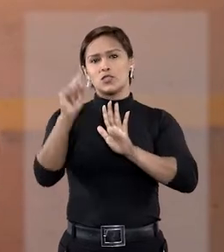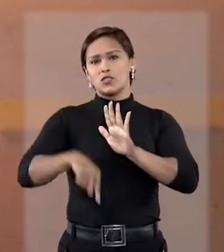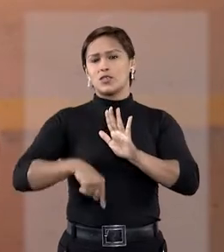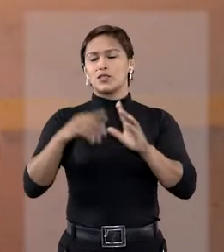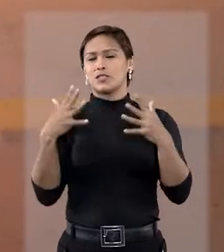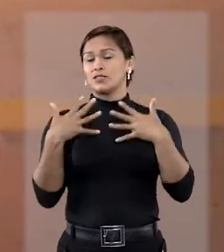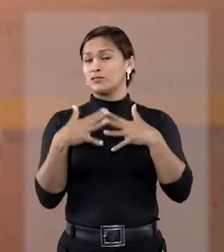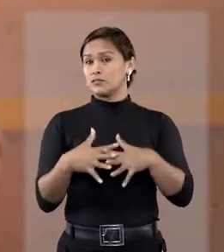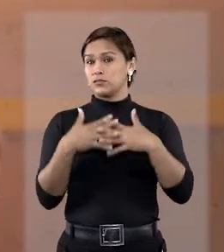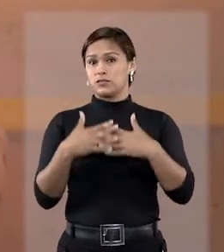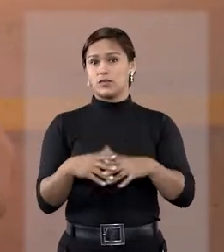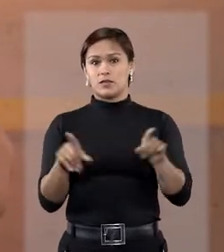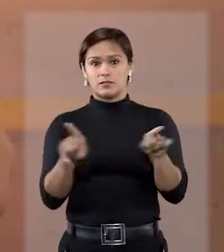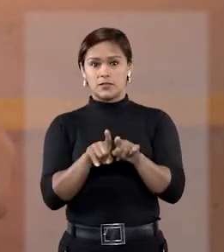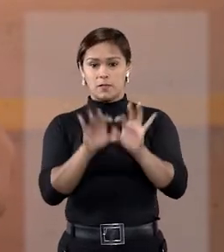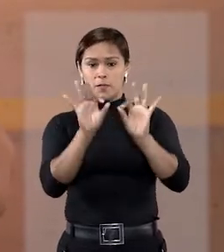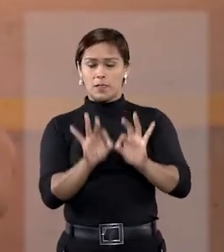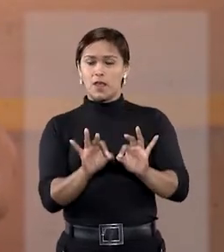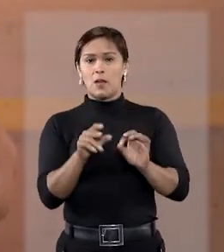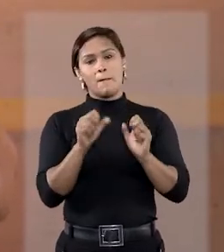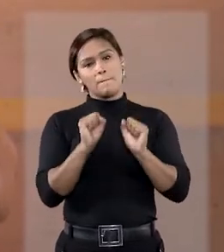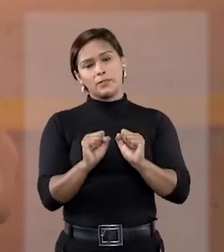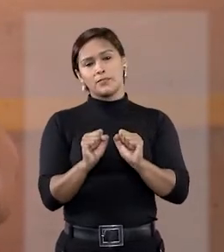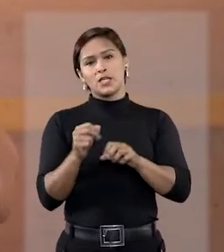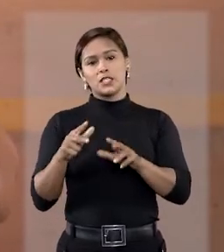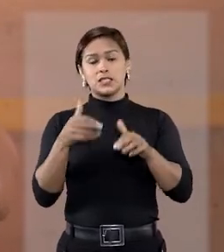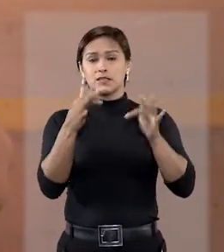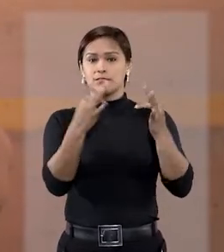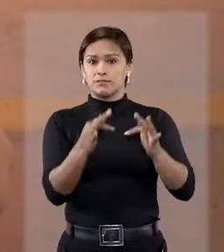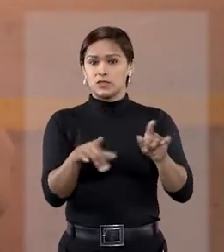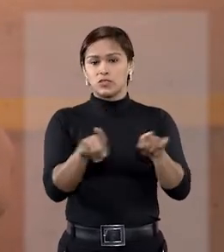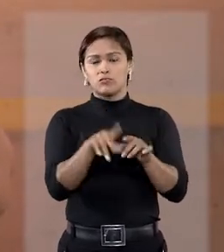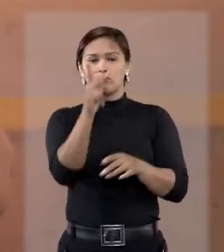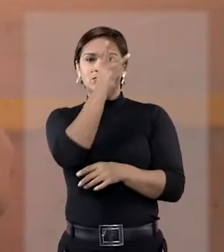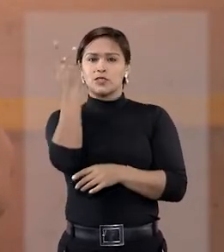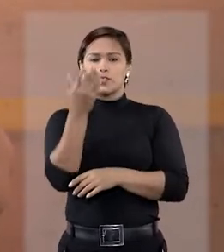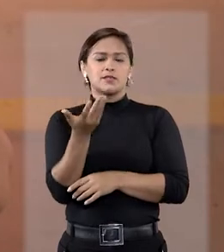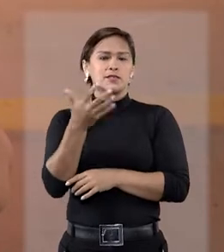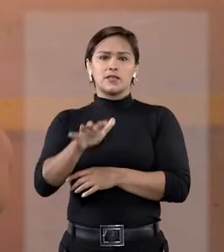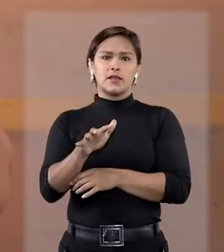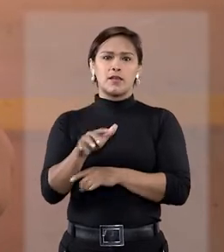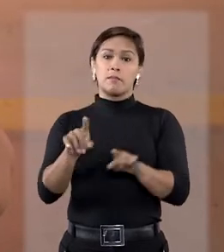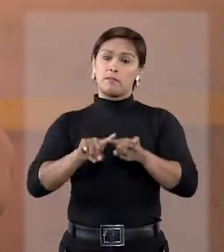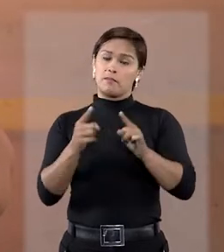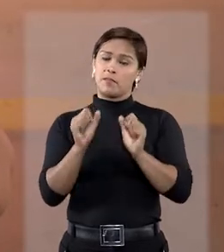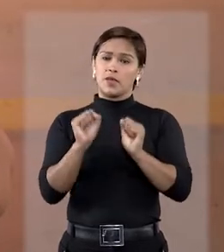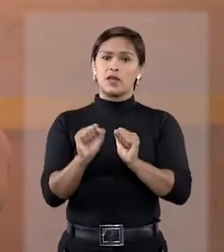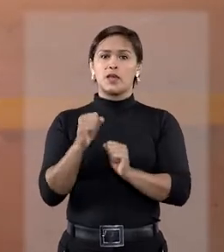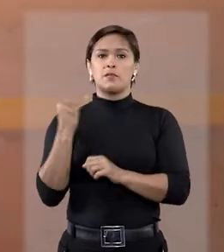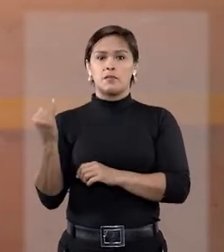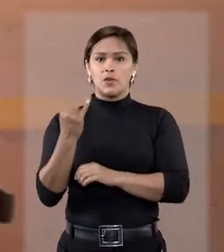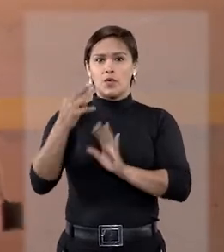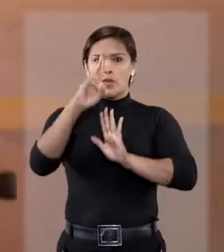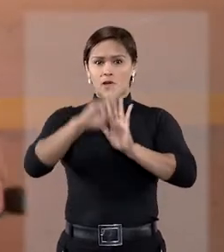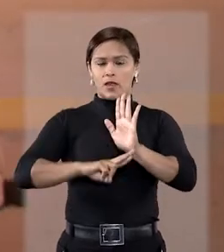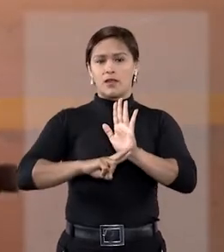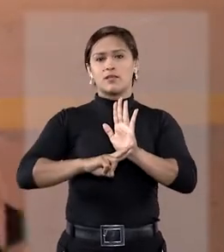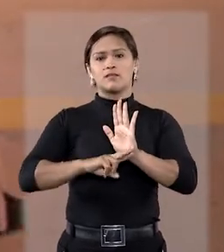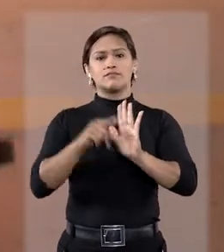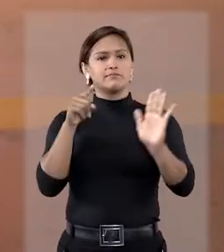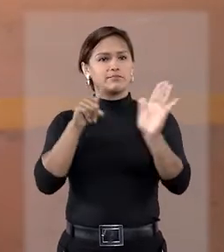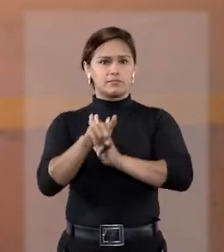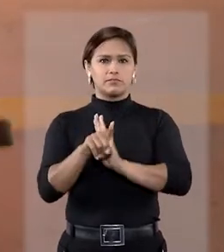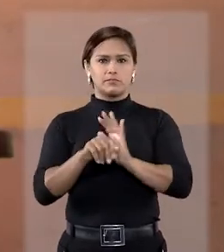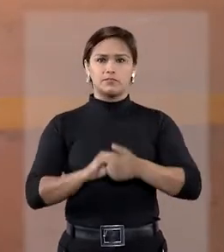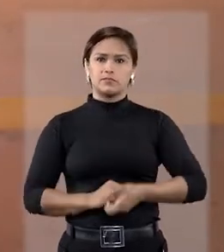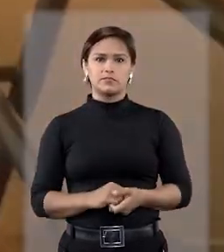pessoa, que isso é muito chato. Às vezes pode até machucar a pessoa sem intenção. Então, a regra